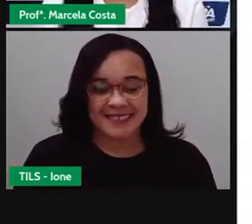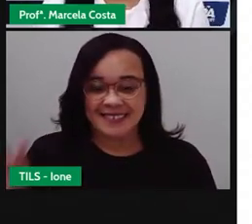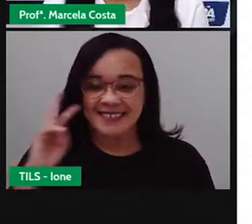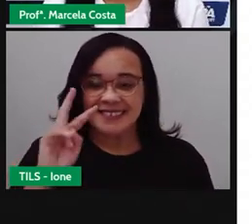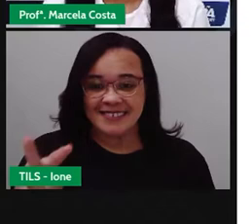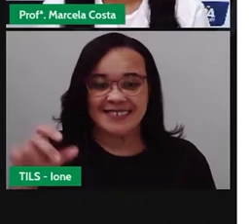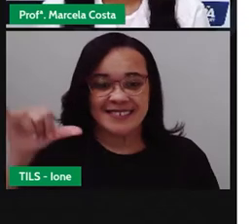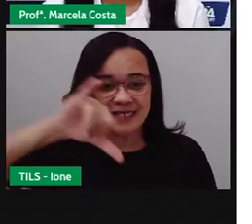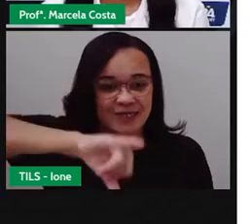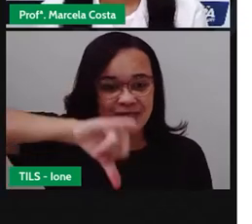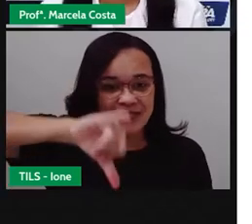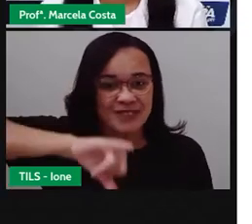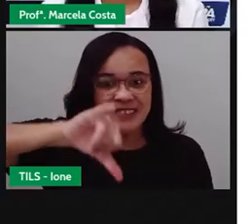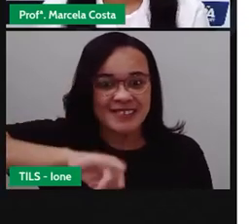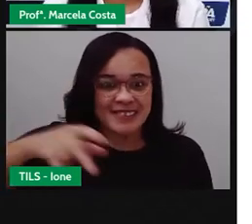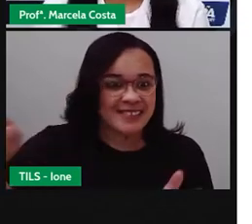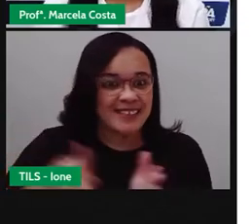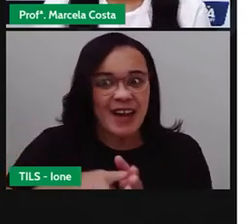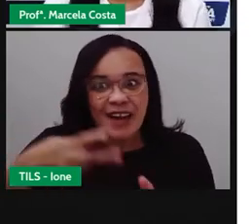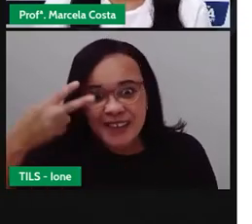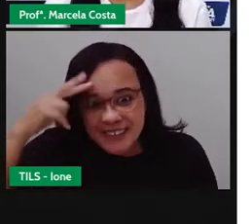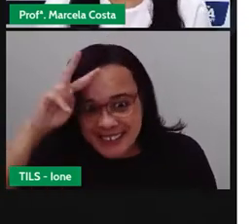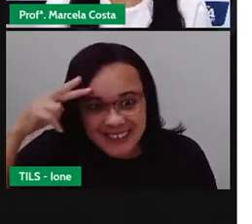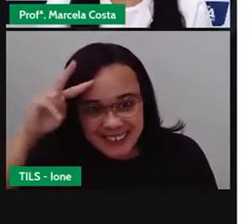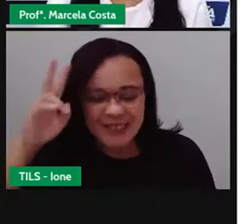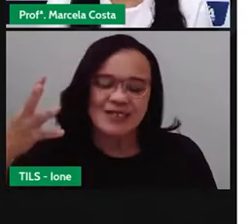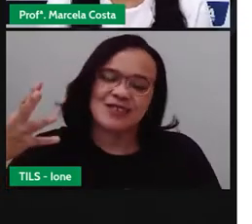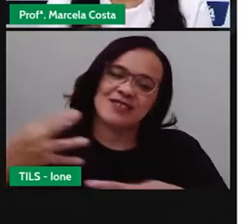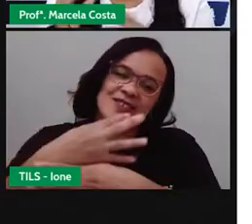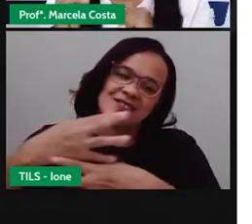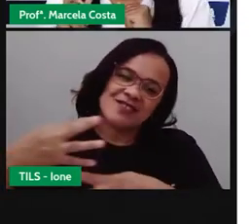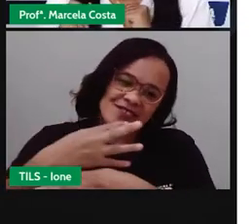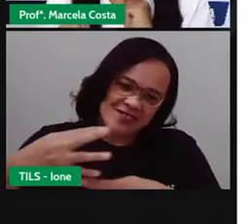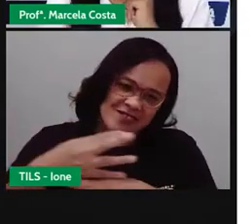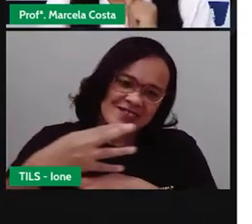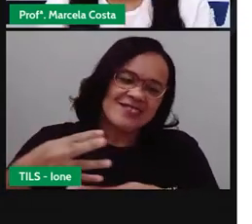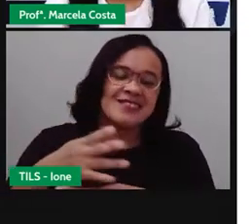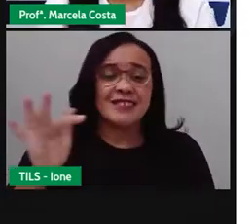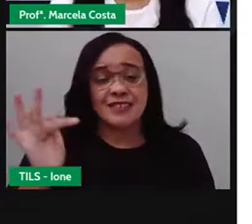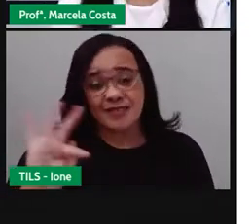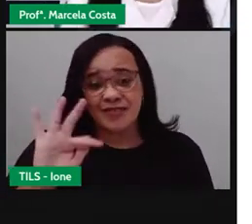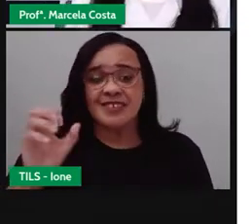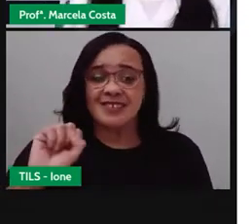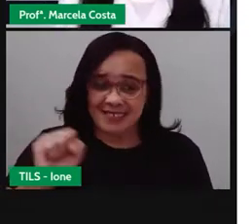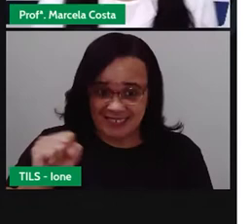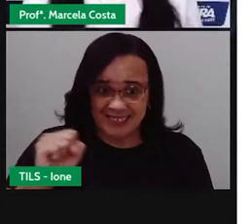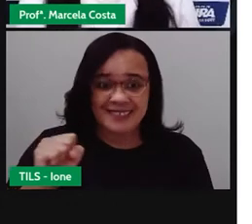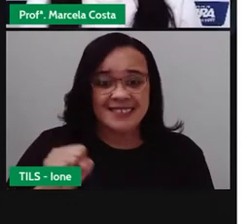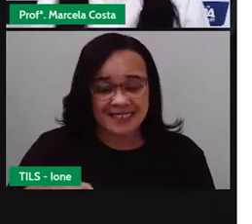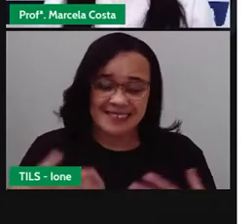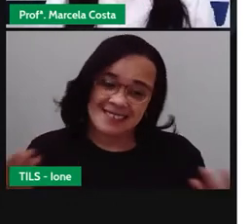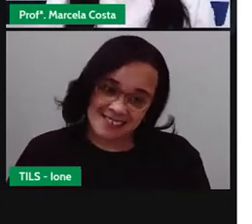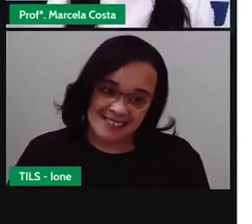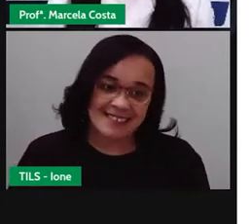abastecimento, como é que a história desse lugar. E vimos ali que é um